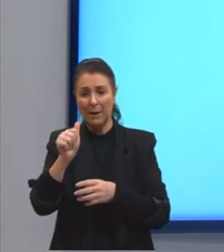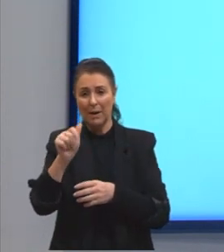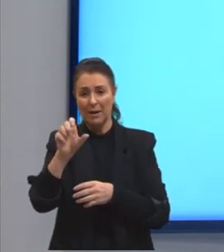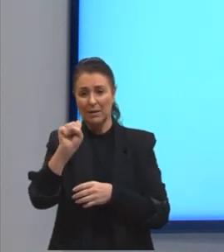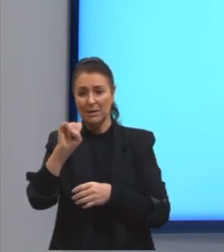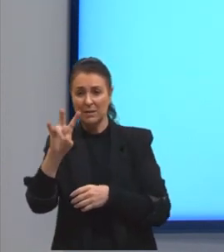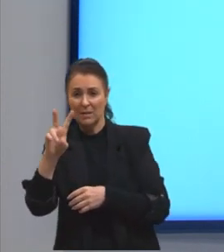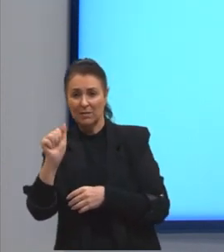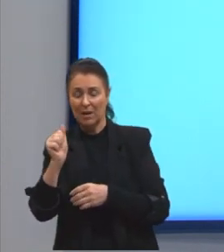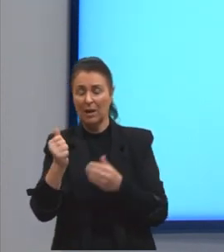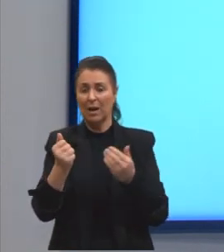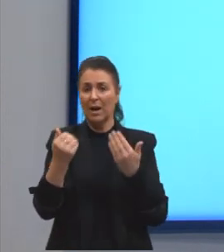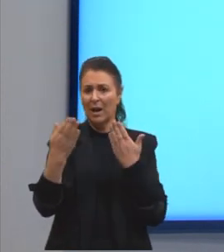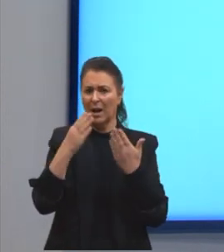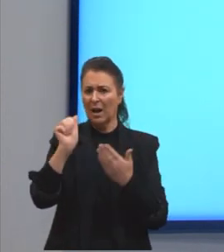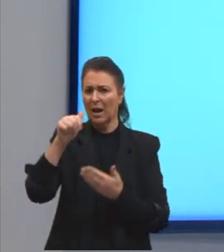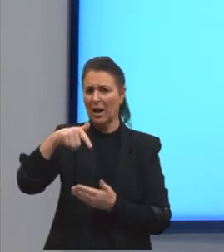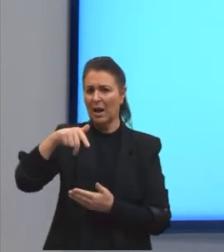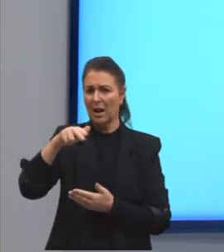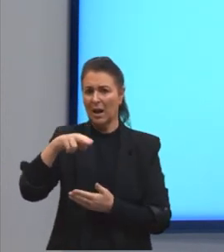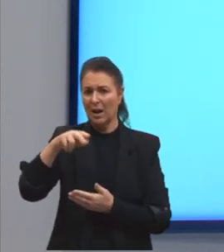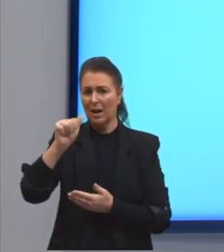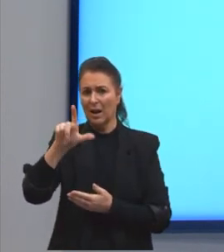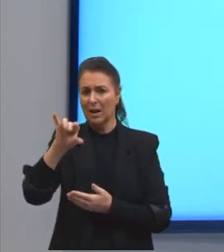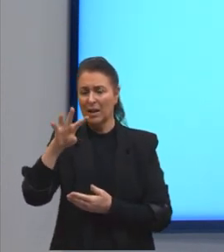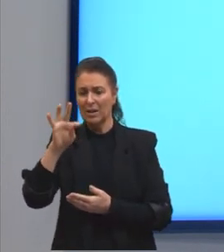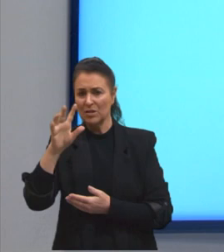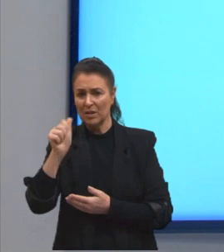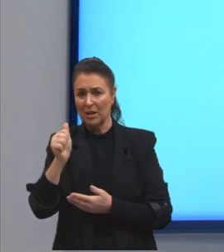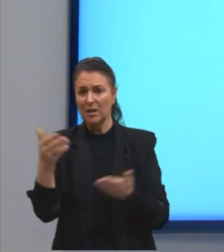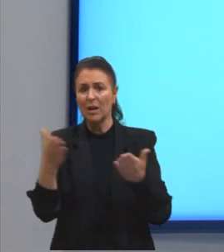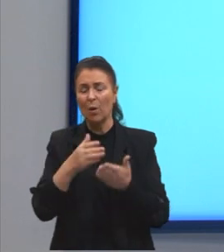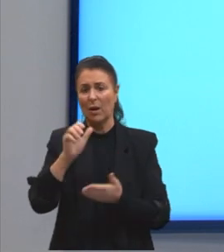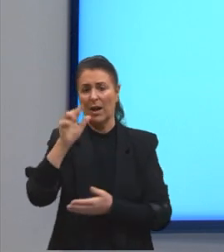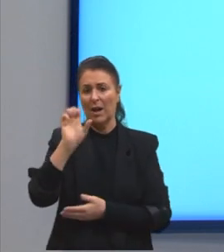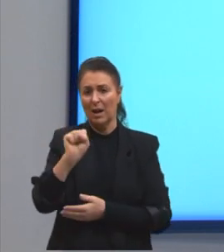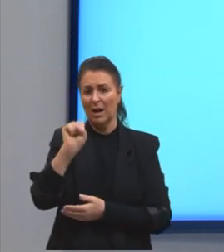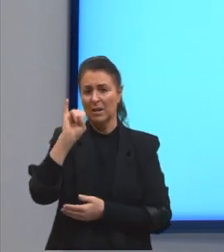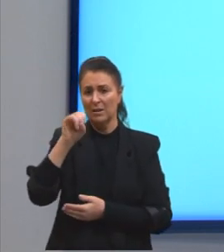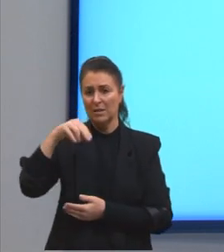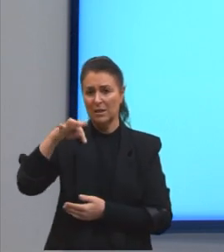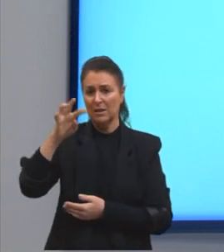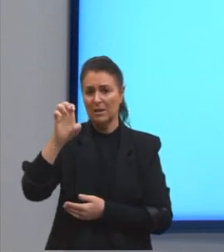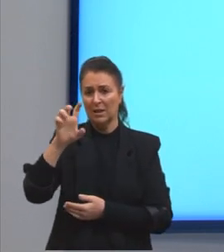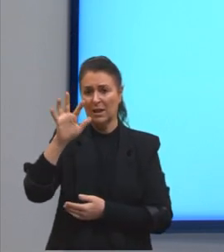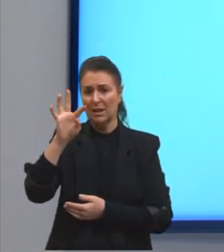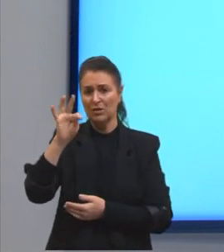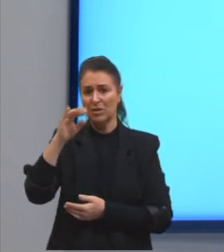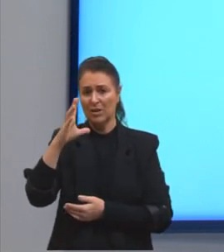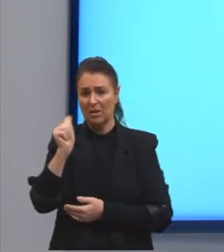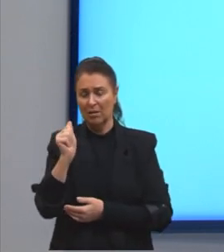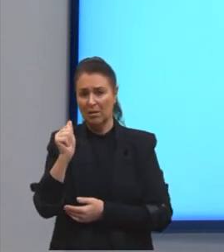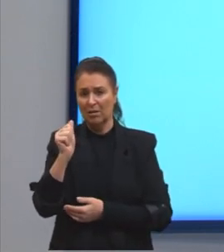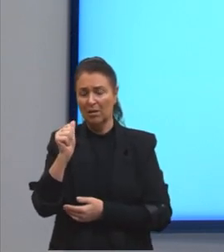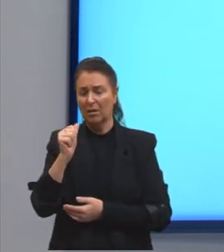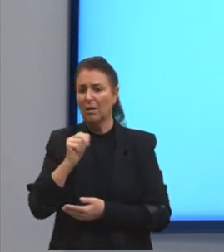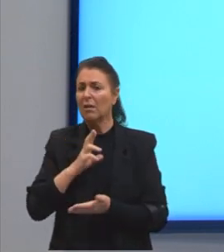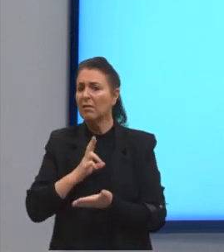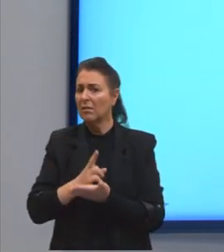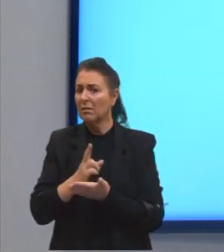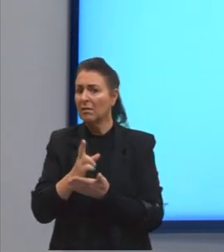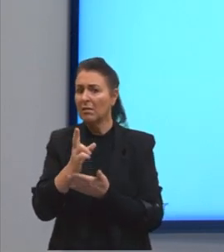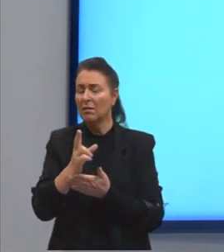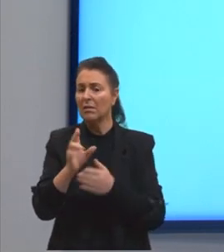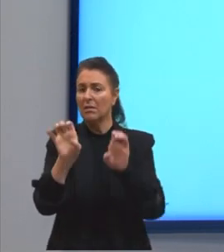ter isso com relação à voz passiva sintética? Na voz passiva sintética, gente segue também